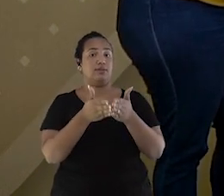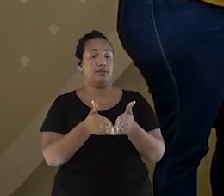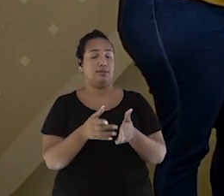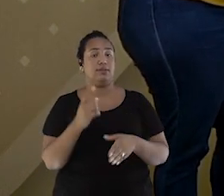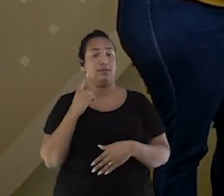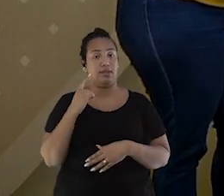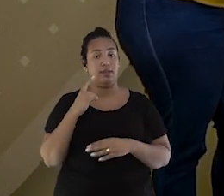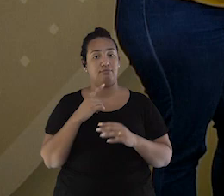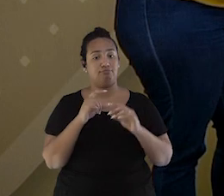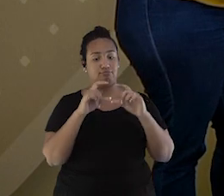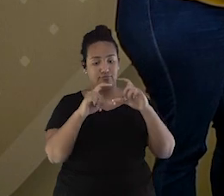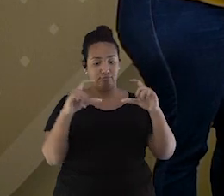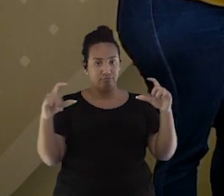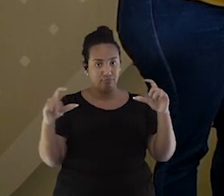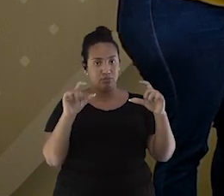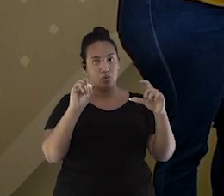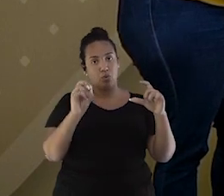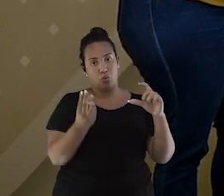três quadradinhos.